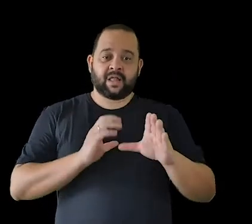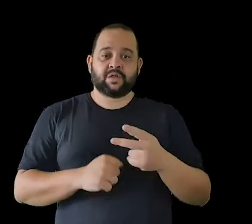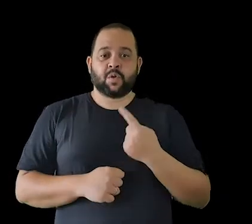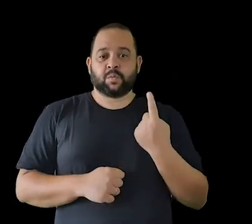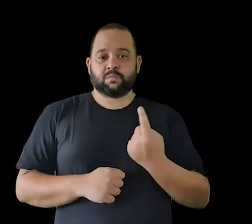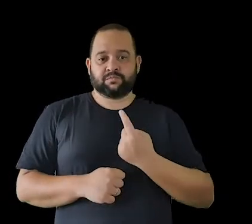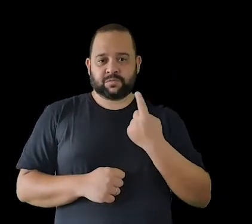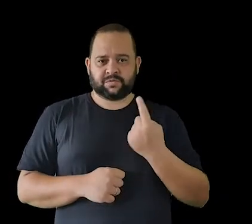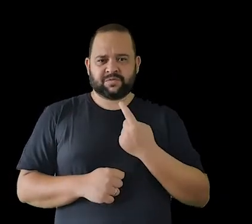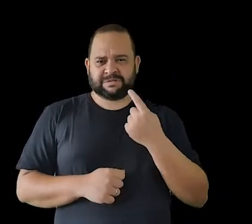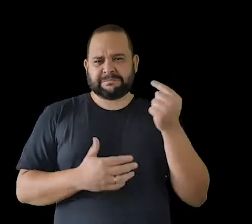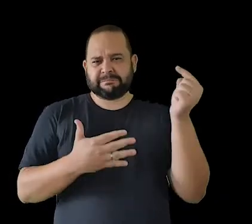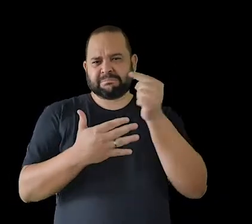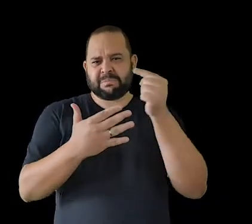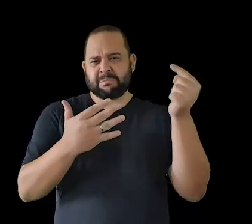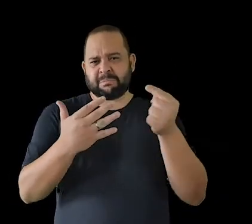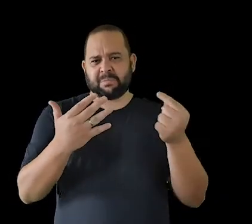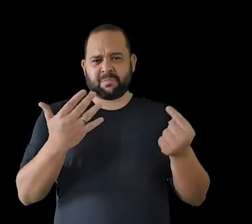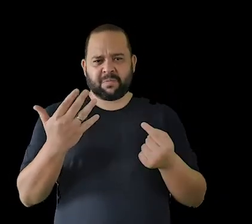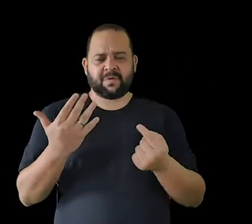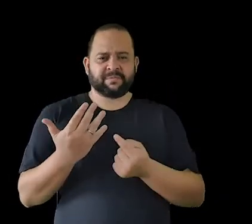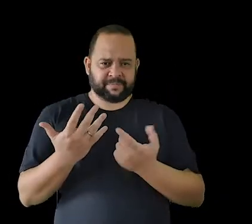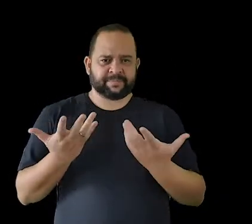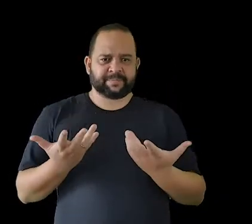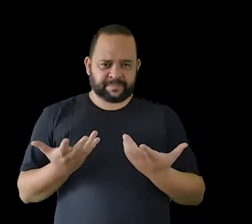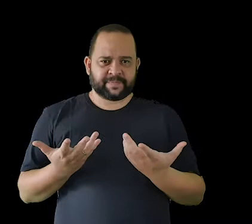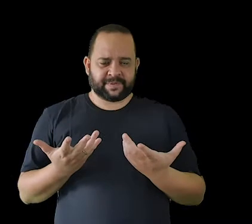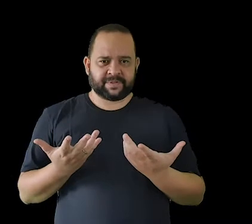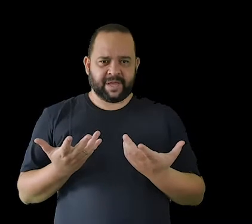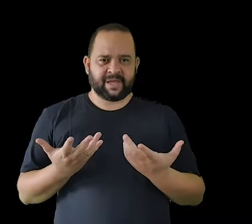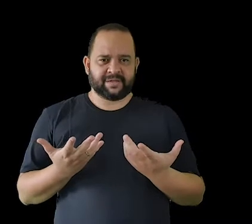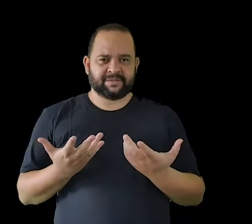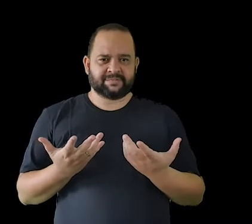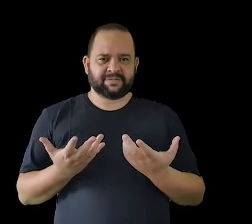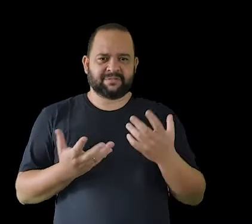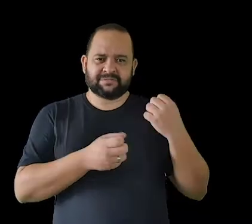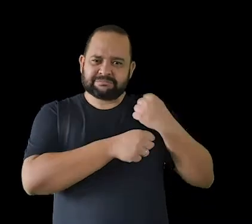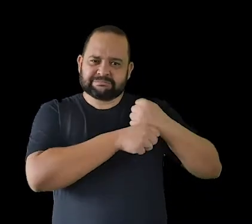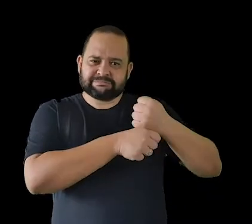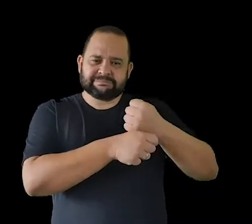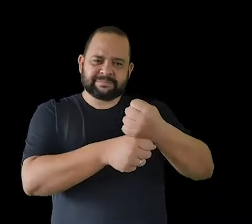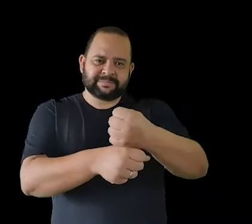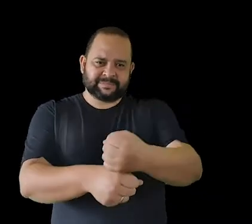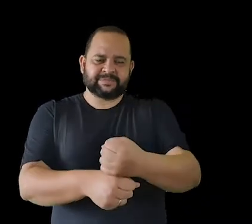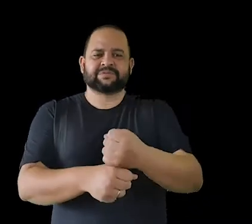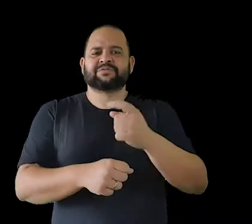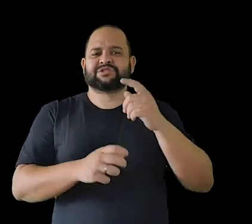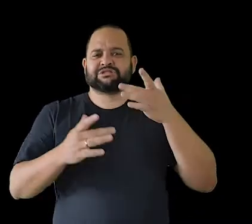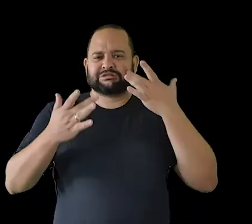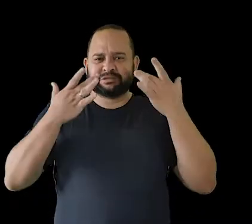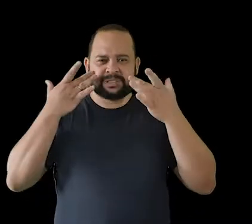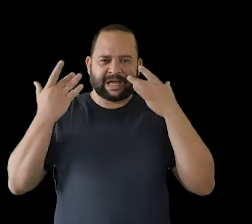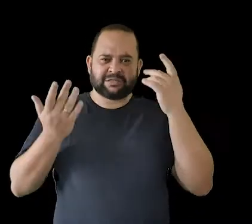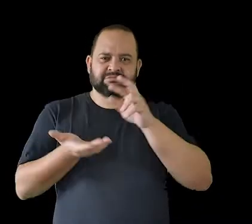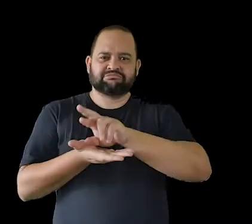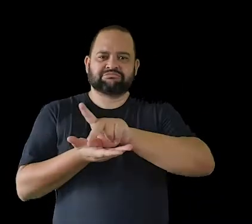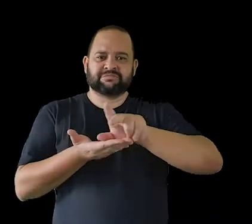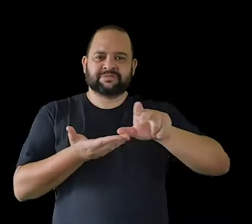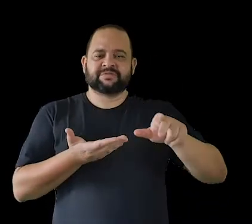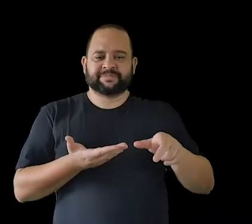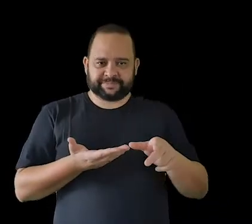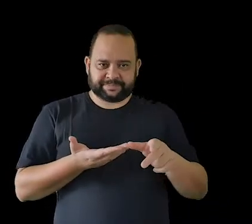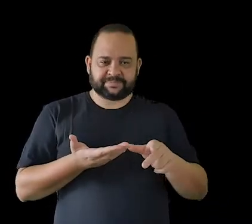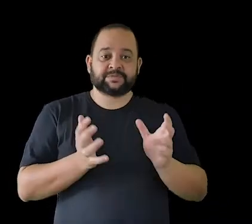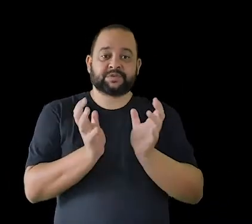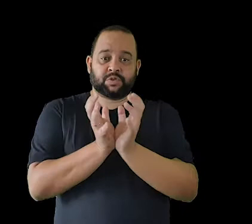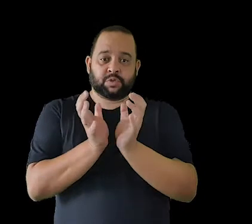Serva Padrona, Orfeu Euridice, o Elixir do Amor, lá no Teatro São Pedro. E com a Companhia Minas de